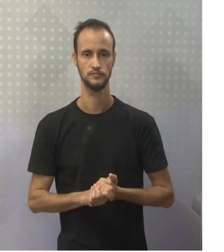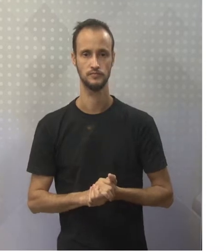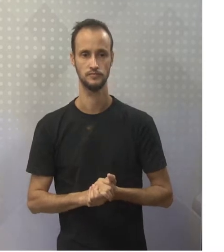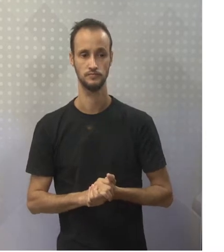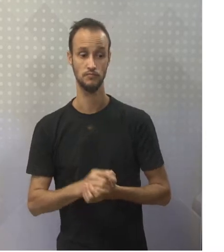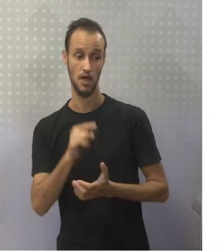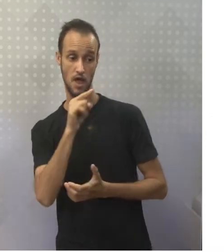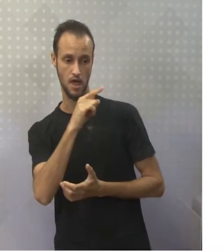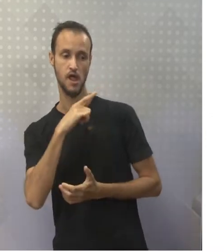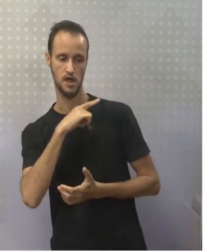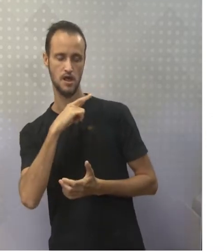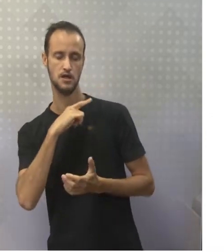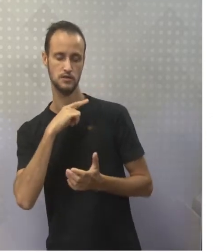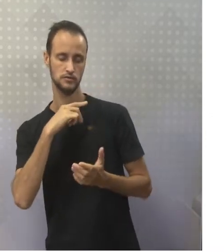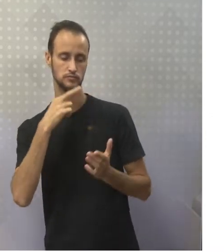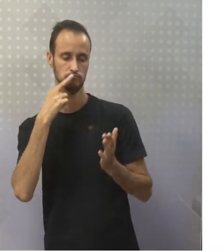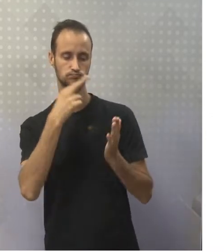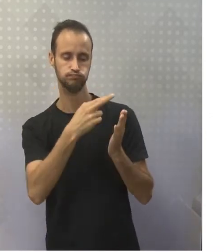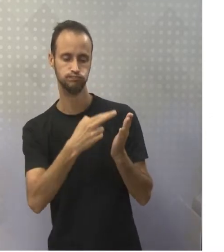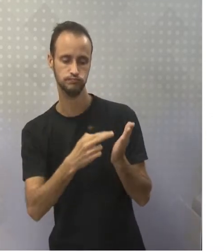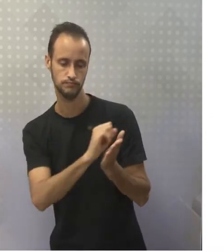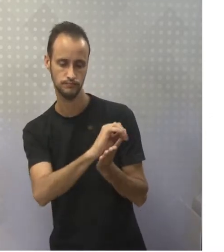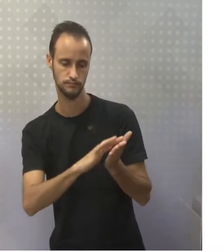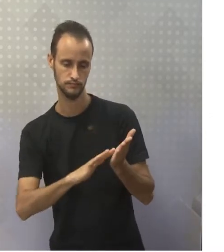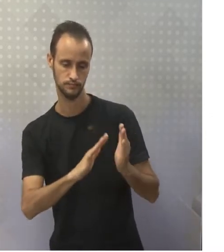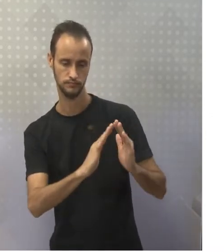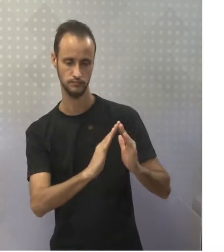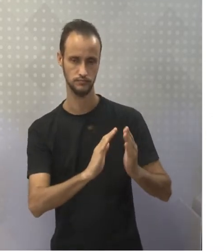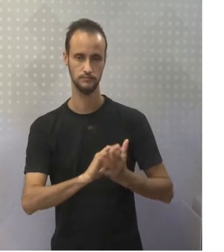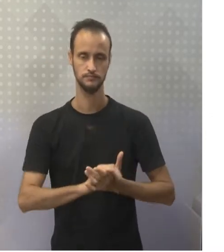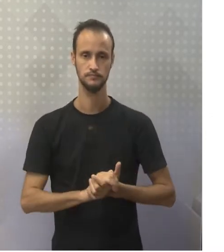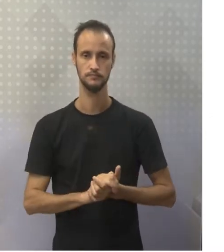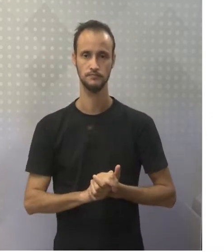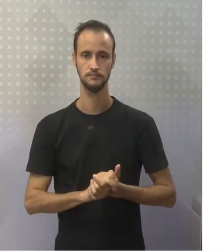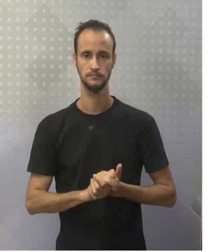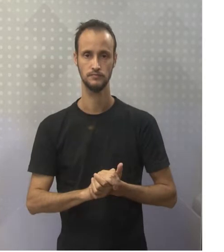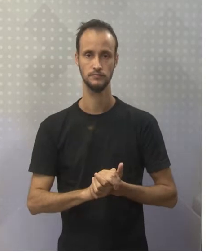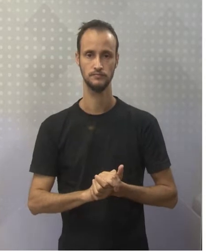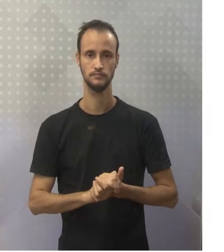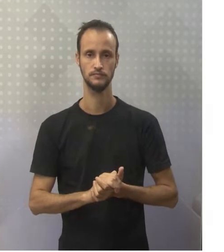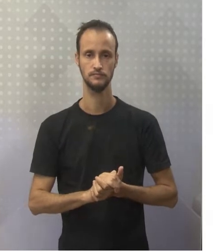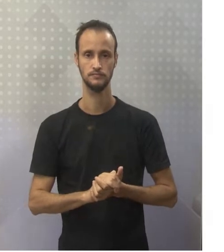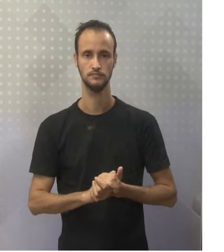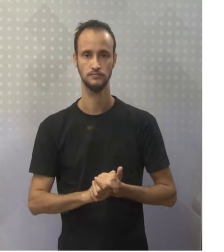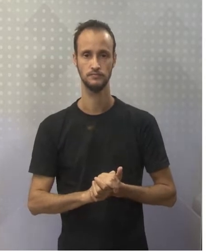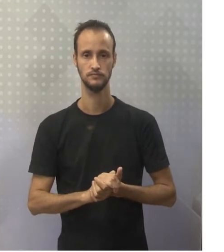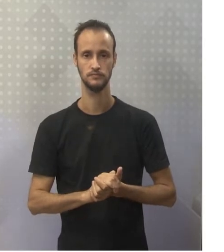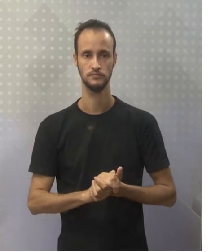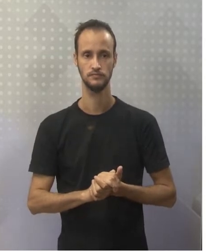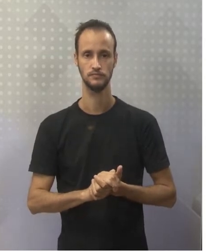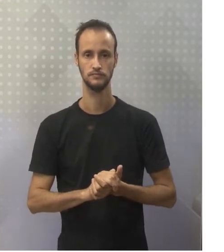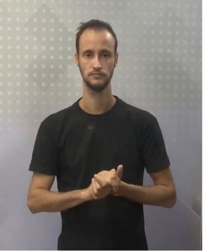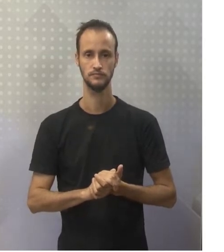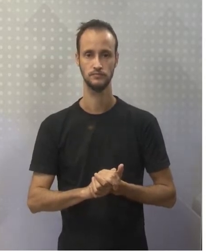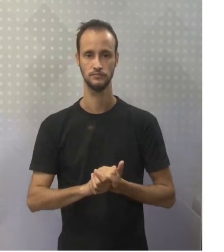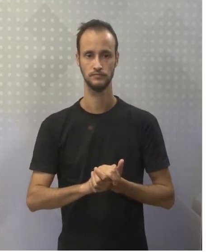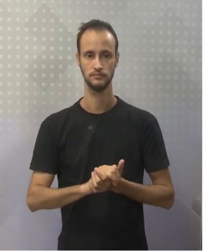Ela tem feito sua tarefa de casa. Então, she, né? É o subject pronoun. É o pronome sujeito.